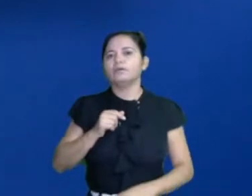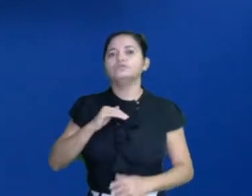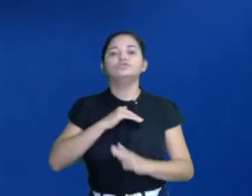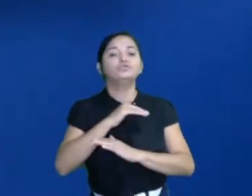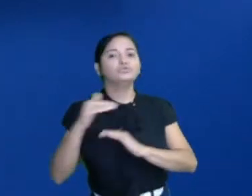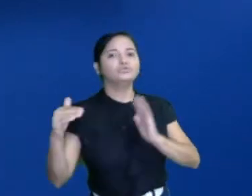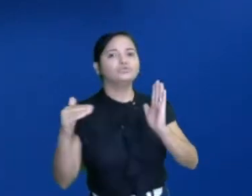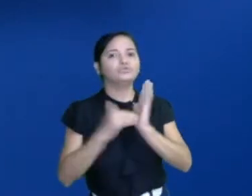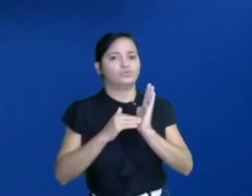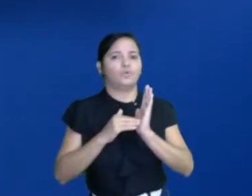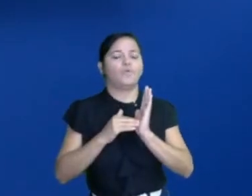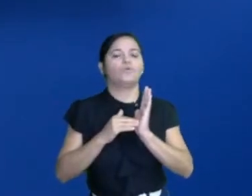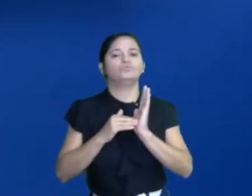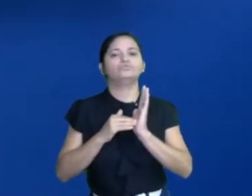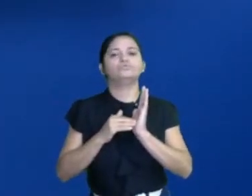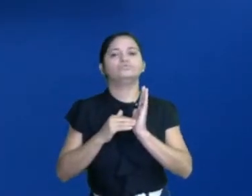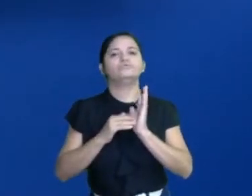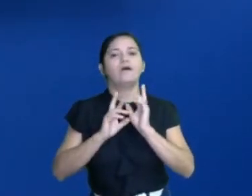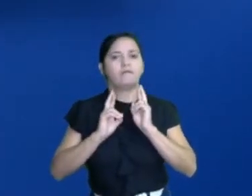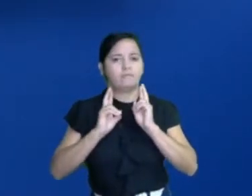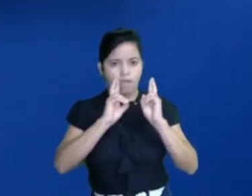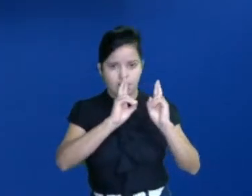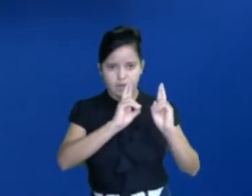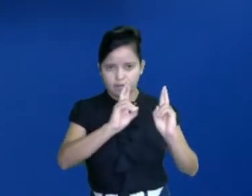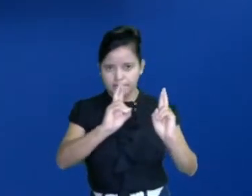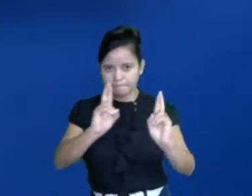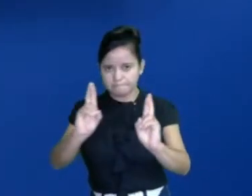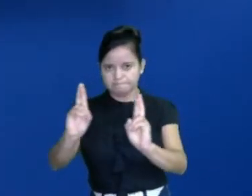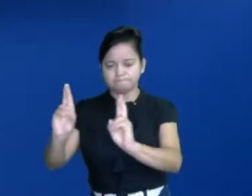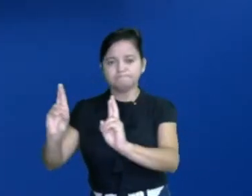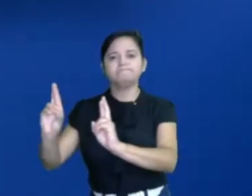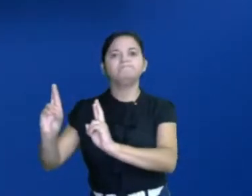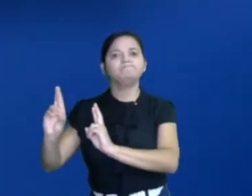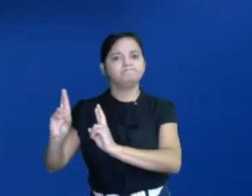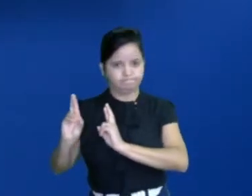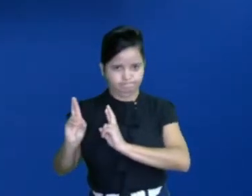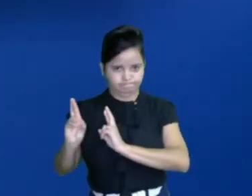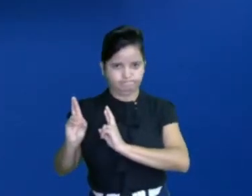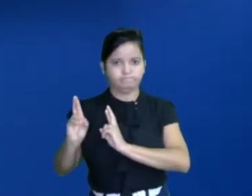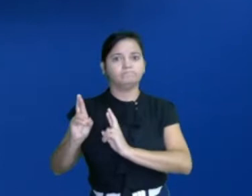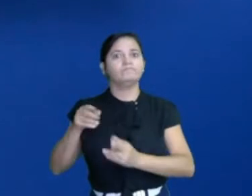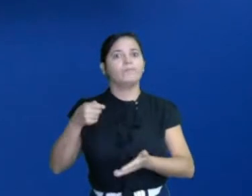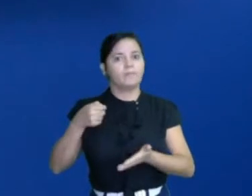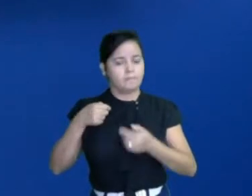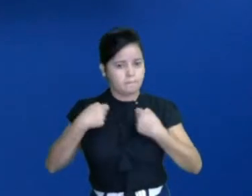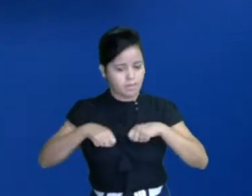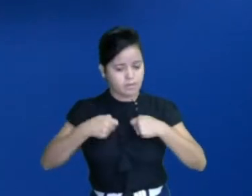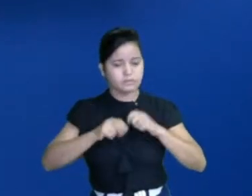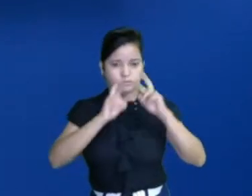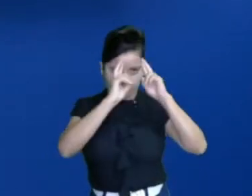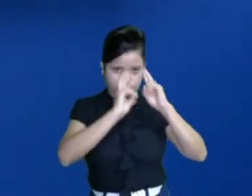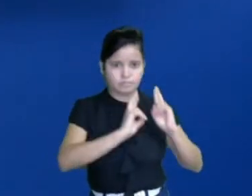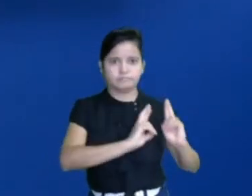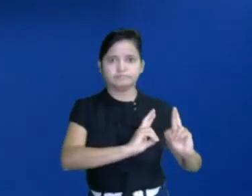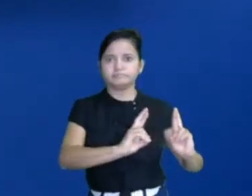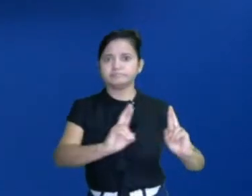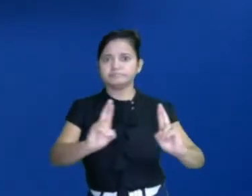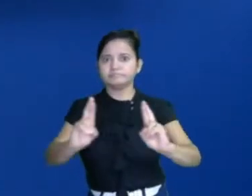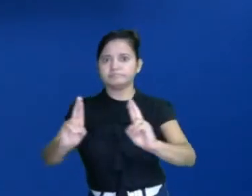nós temos que respeitar. Devemos respeitar.